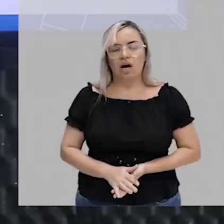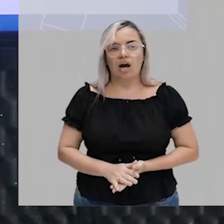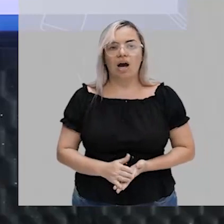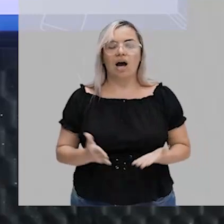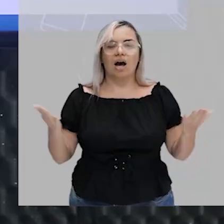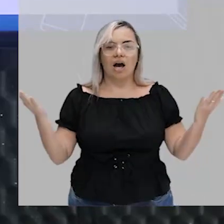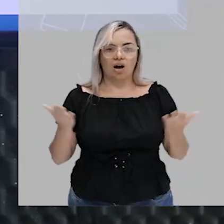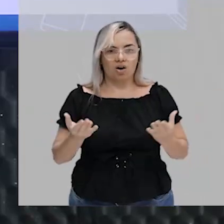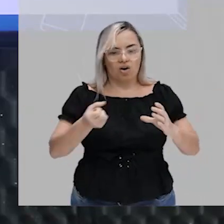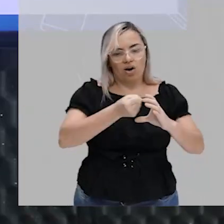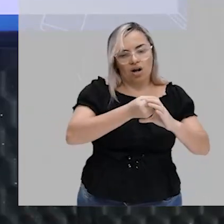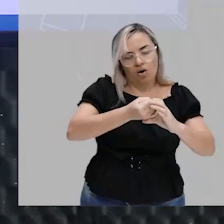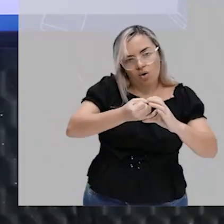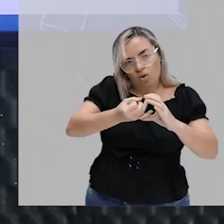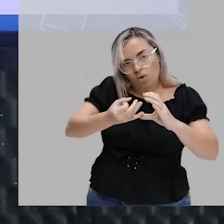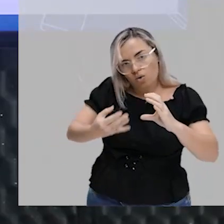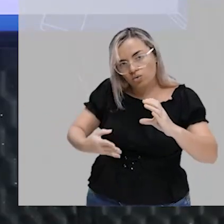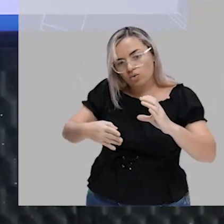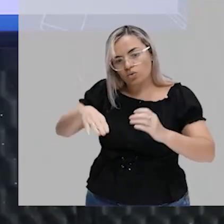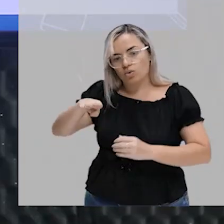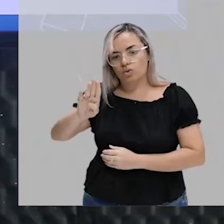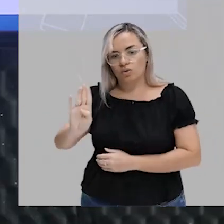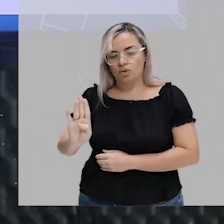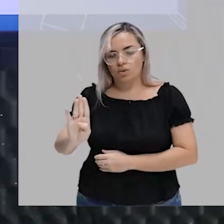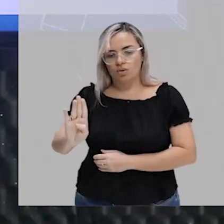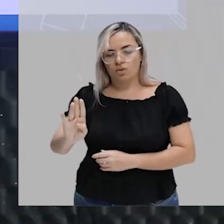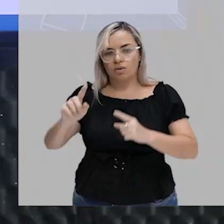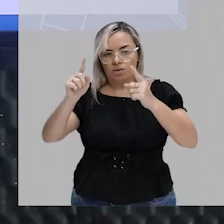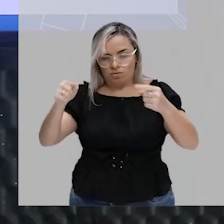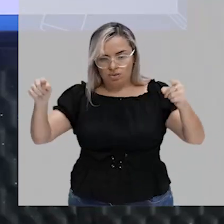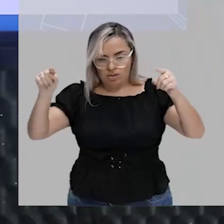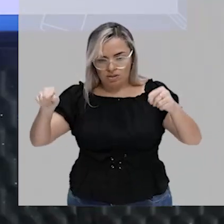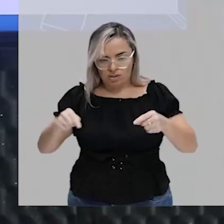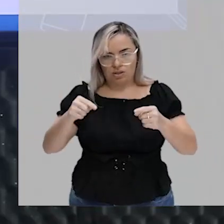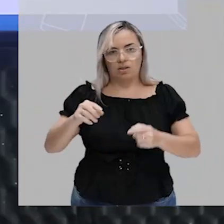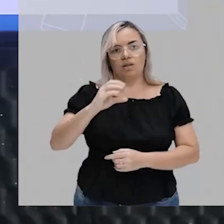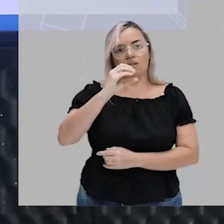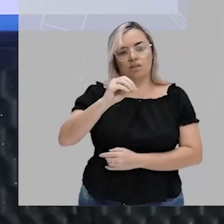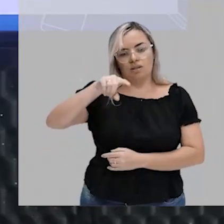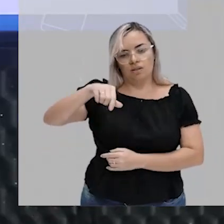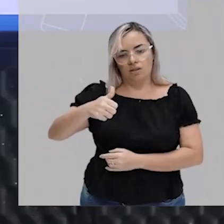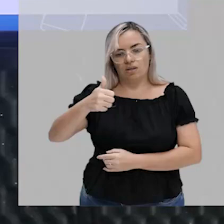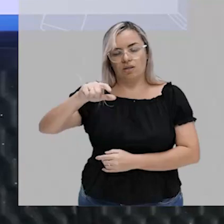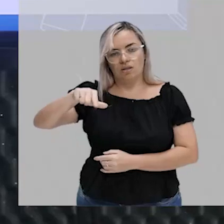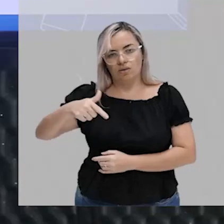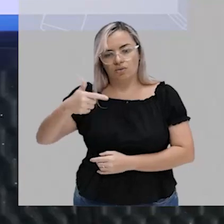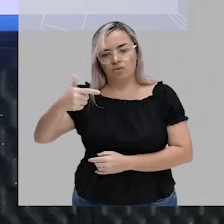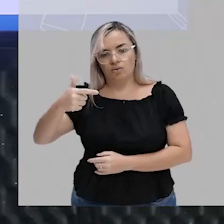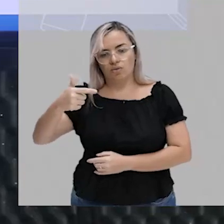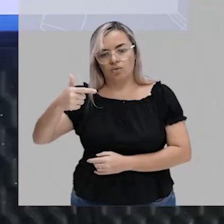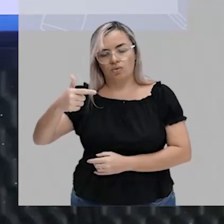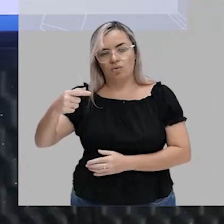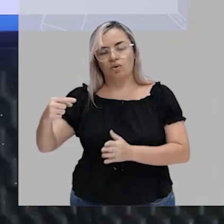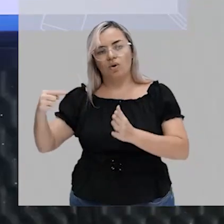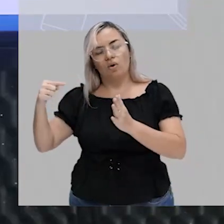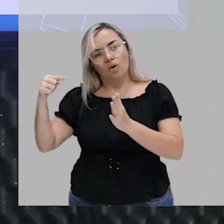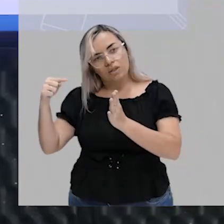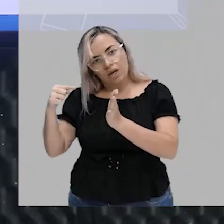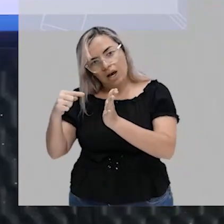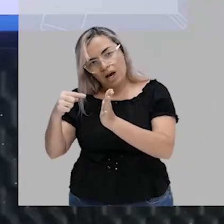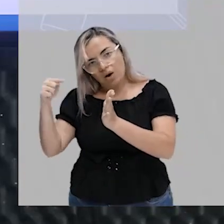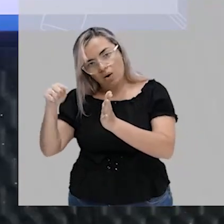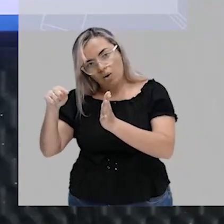formado pelos elementos 0, 1, 2 e assim sucessivamente até lá